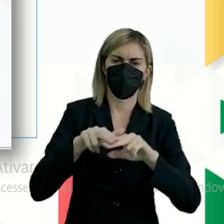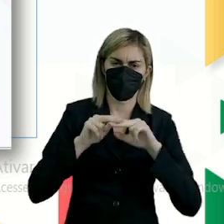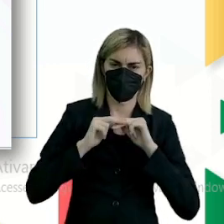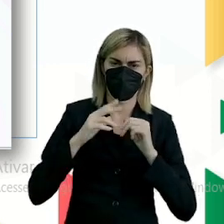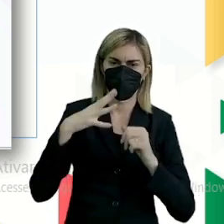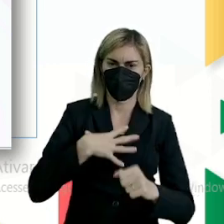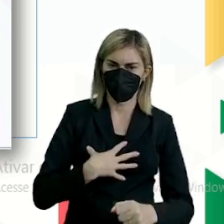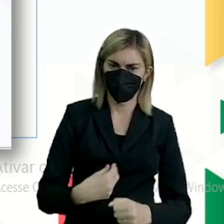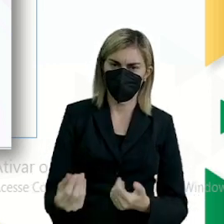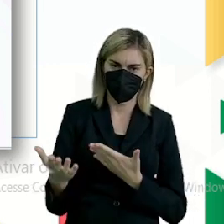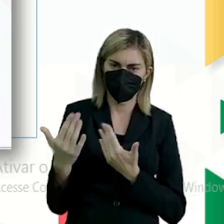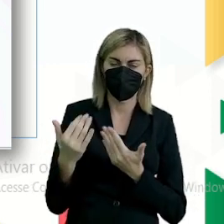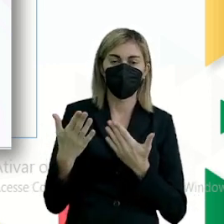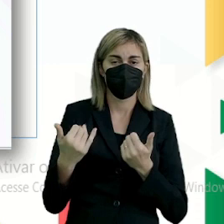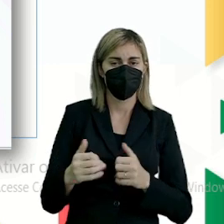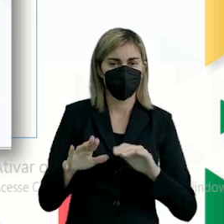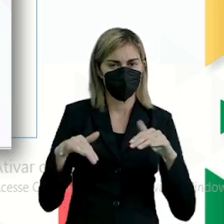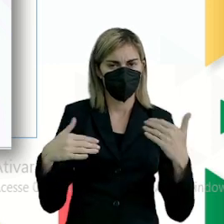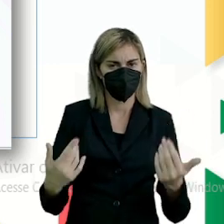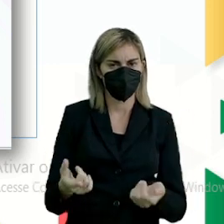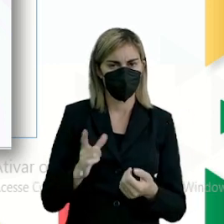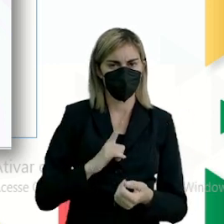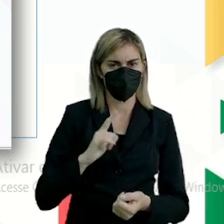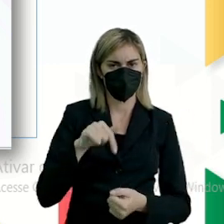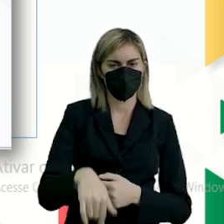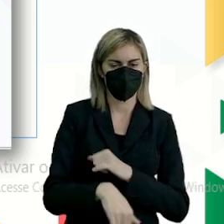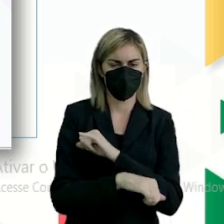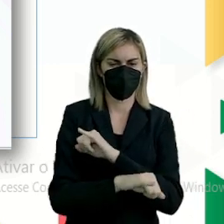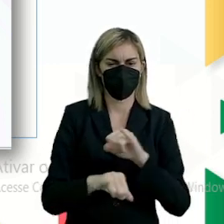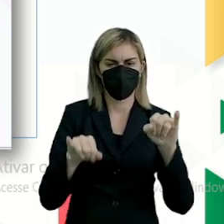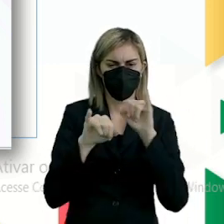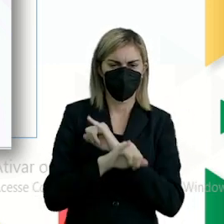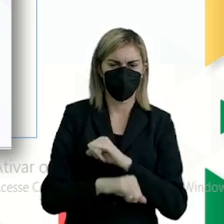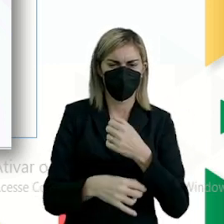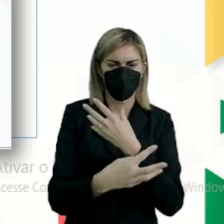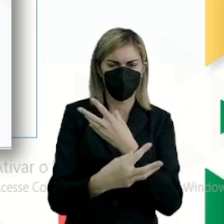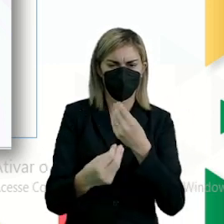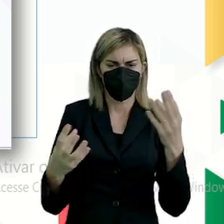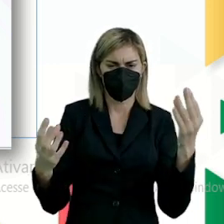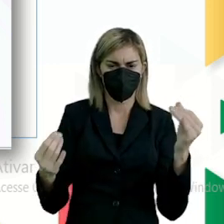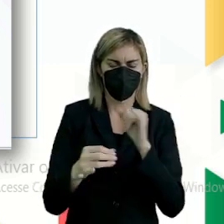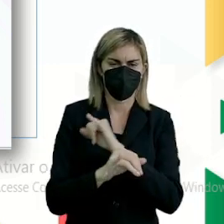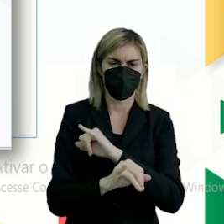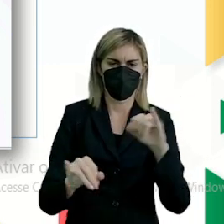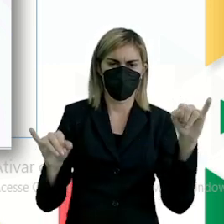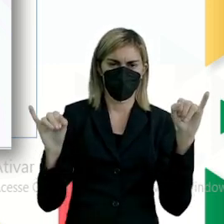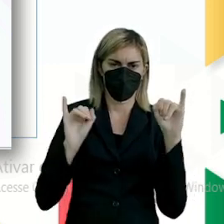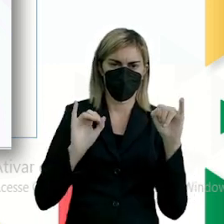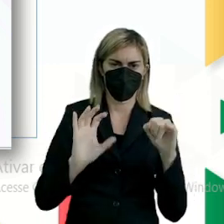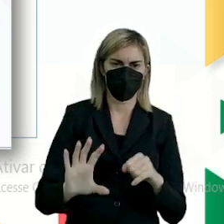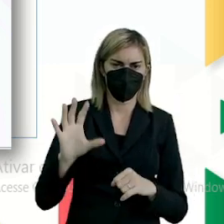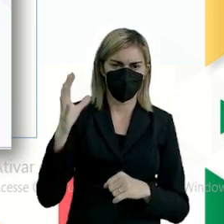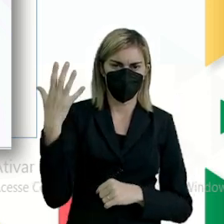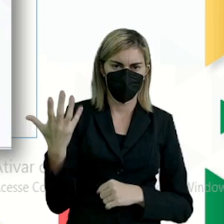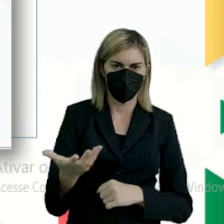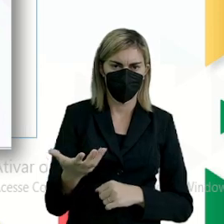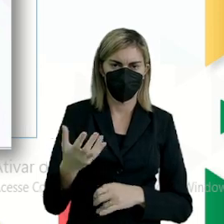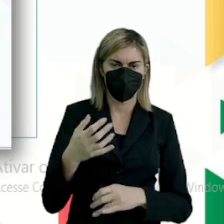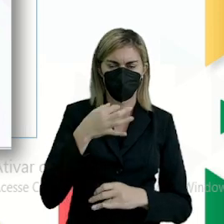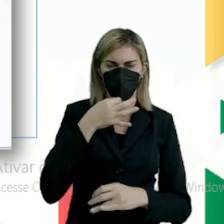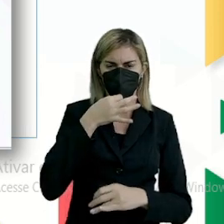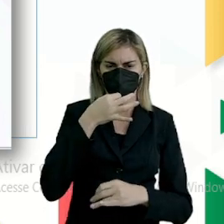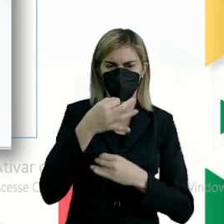filhas adolescentes. Então, aqui nós temos uma notícia. Muitas vezes na notícia nós temos o fato, nós temos a